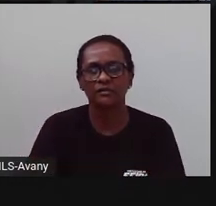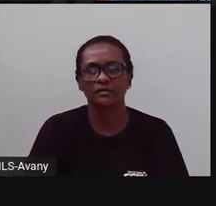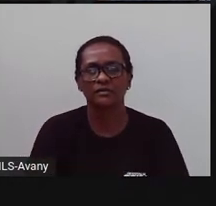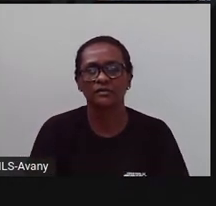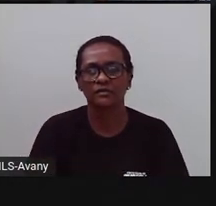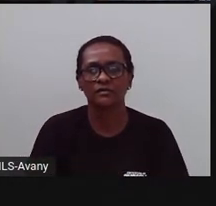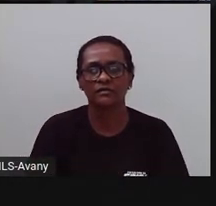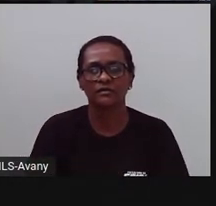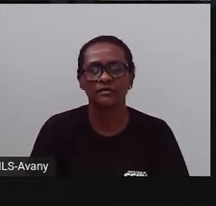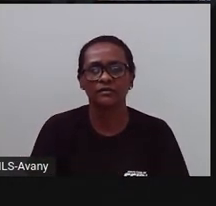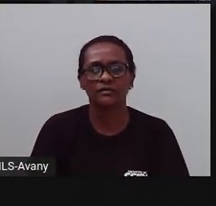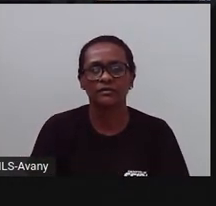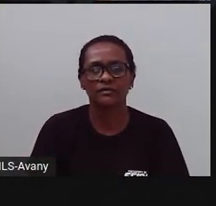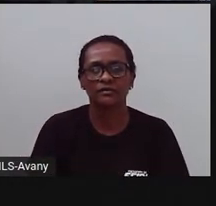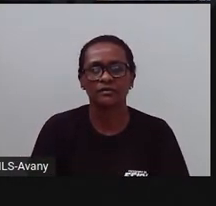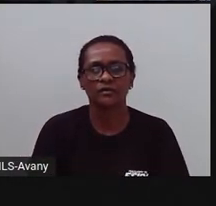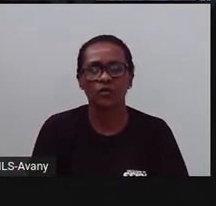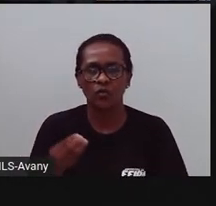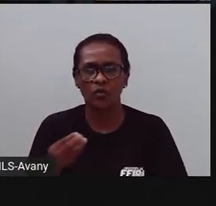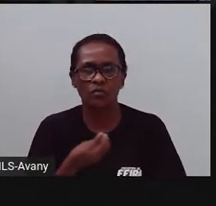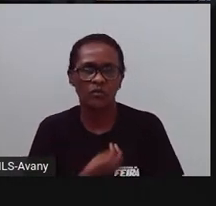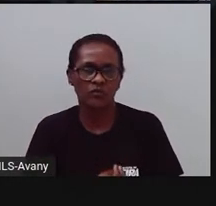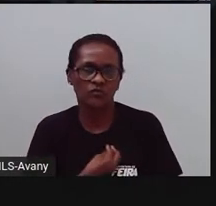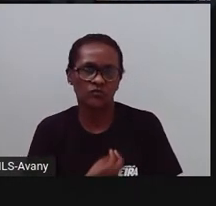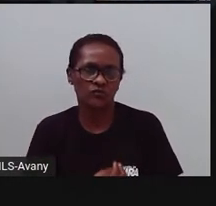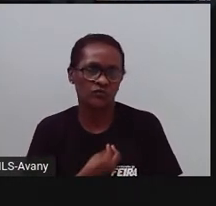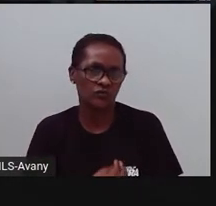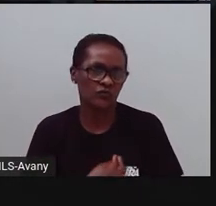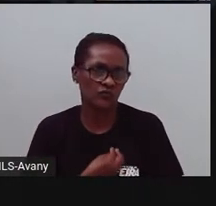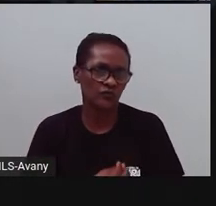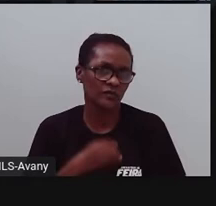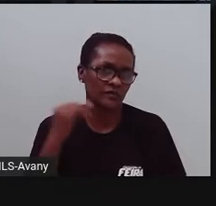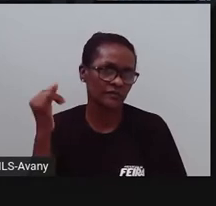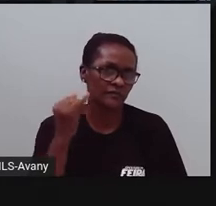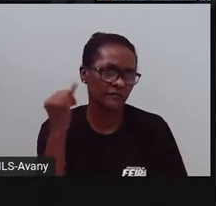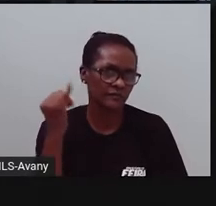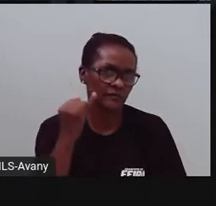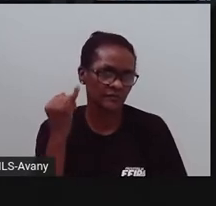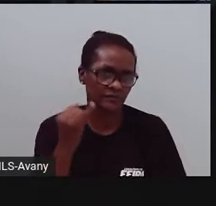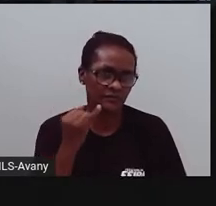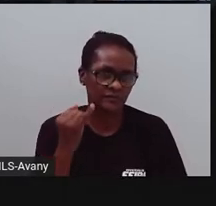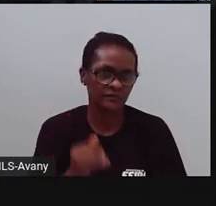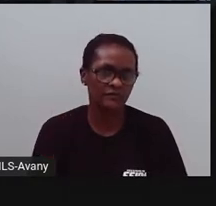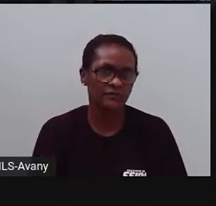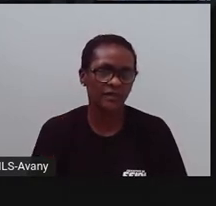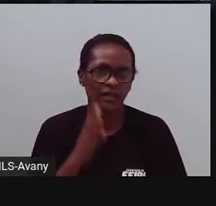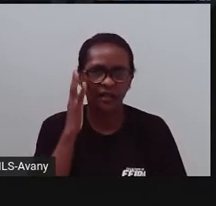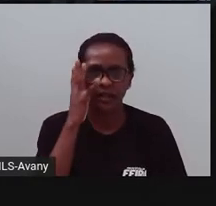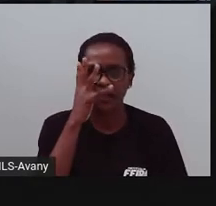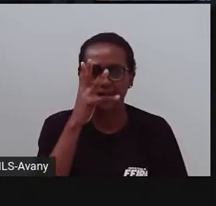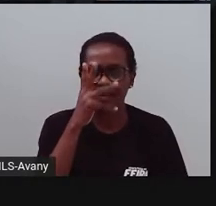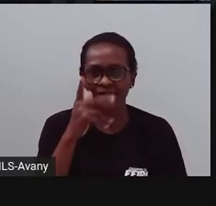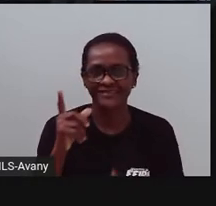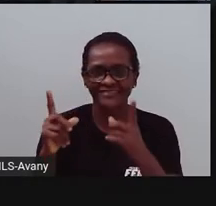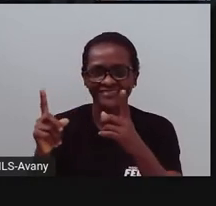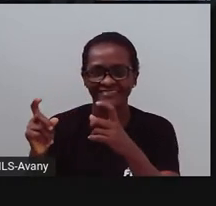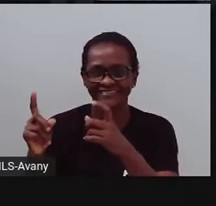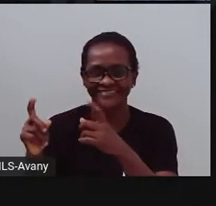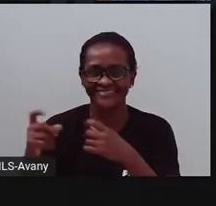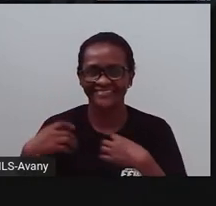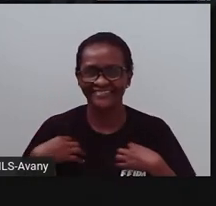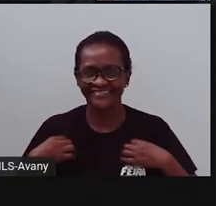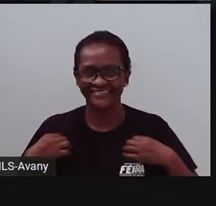é a expressão viva da cultura do vaqueiro do sertão. Então, aqui, ó, o vaqueiro, todo paramentado, todo vestido, né?